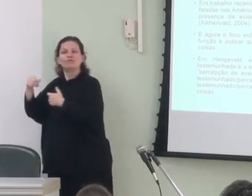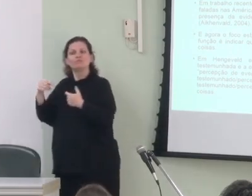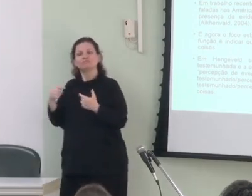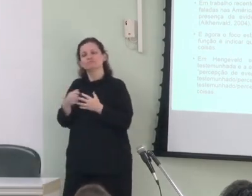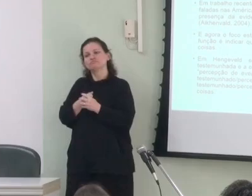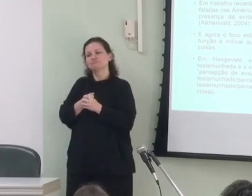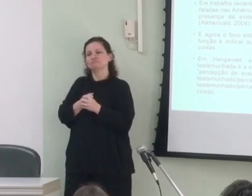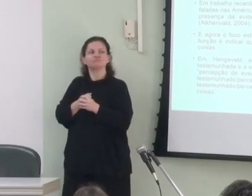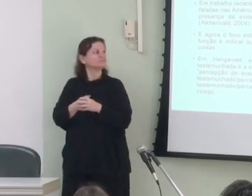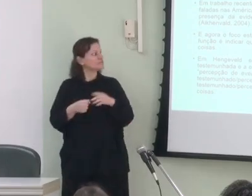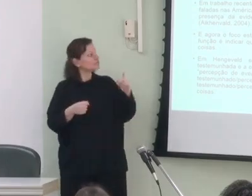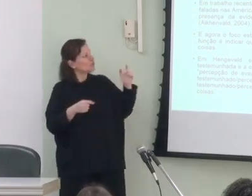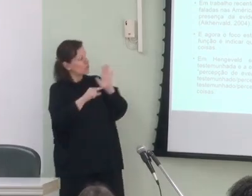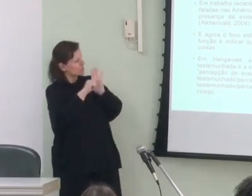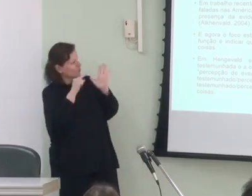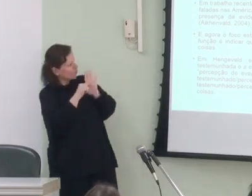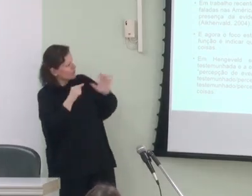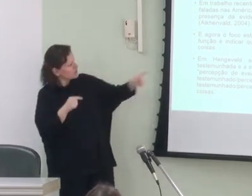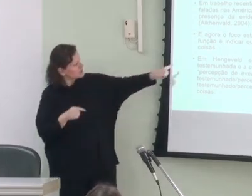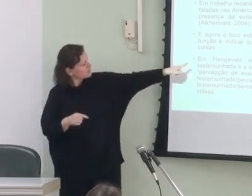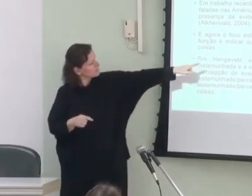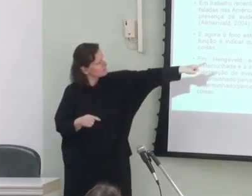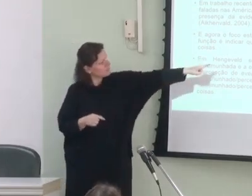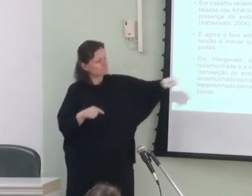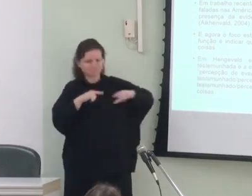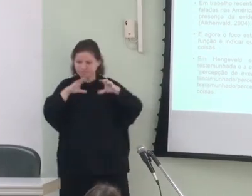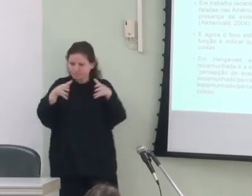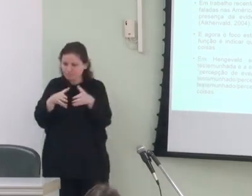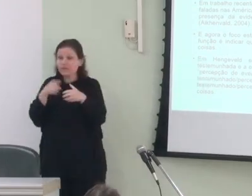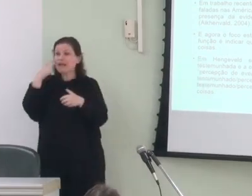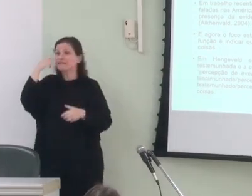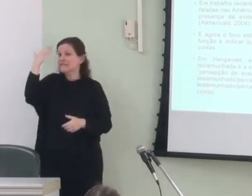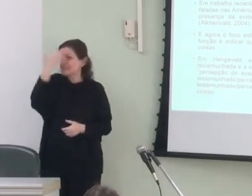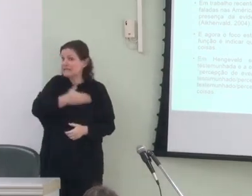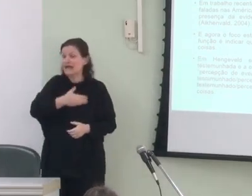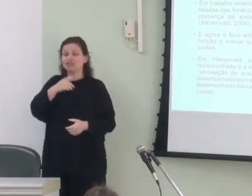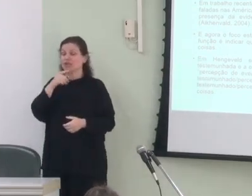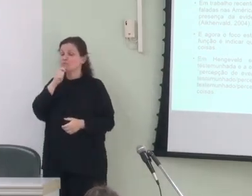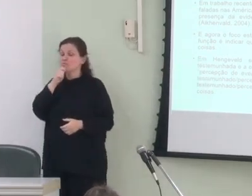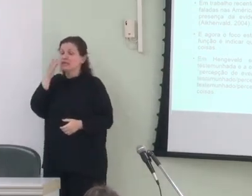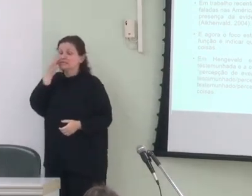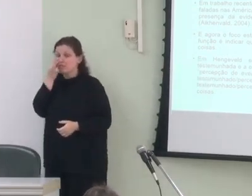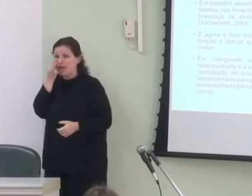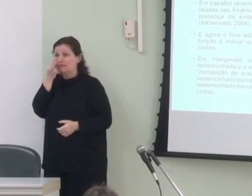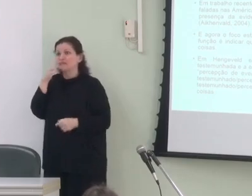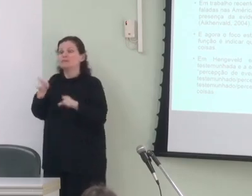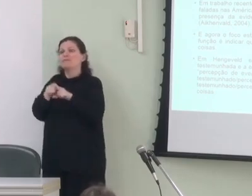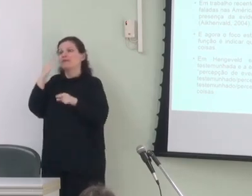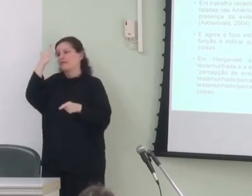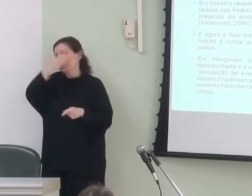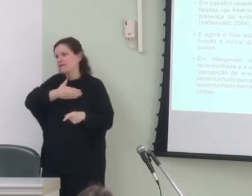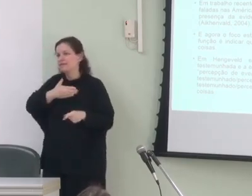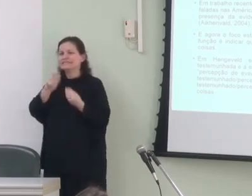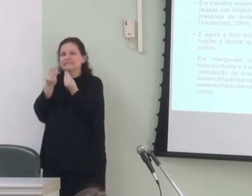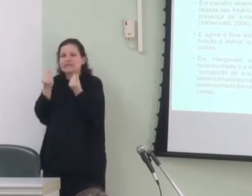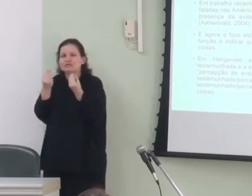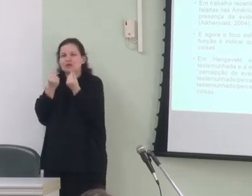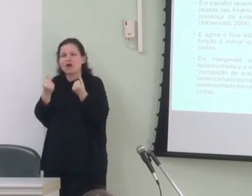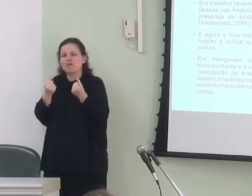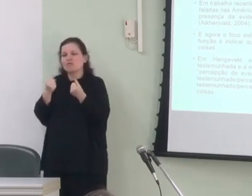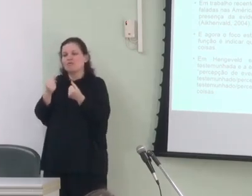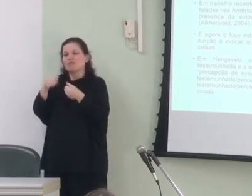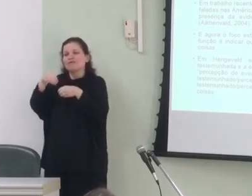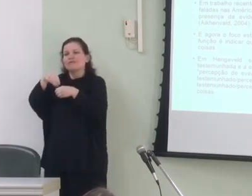e Rachner 2015 nós agrupamos a evidencialidade não testemunhada e a evidencialidade sensorial em um mesmo